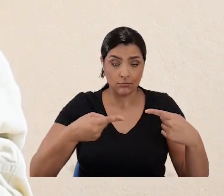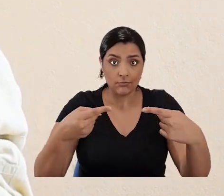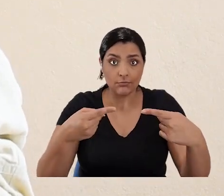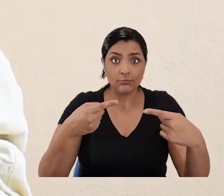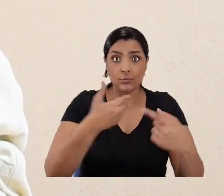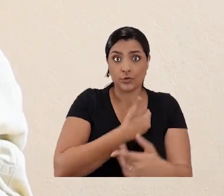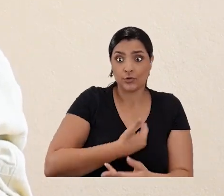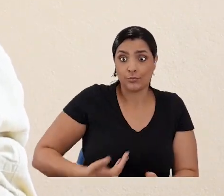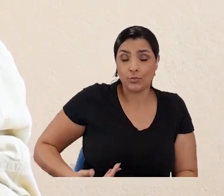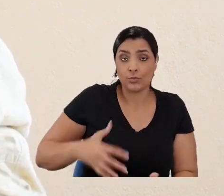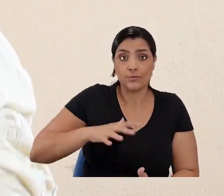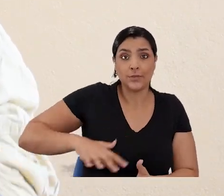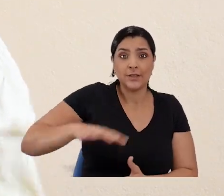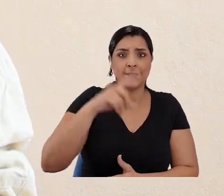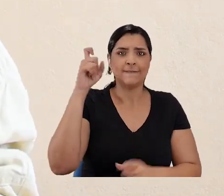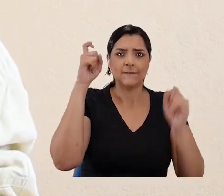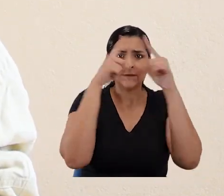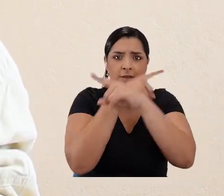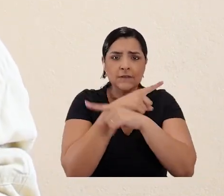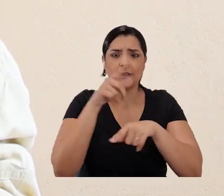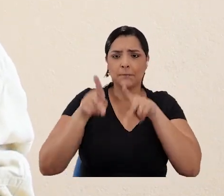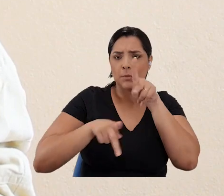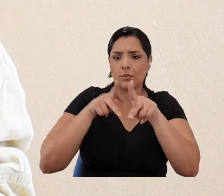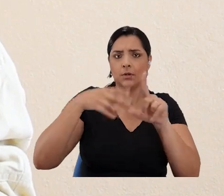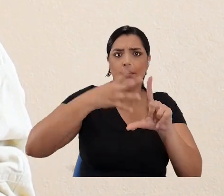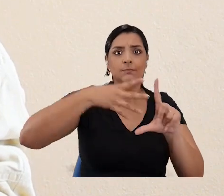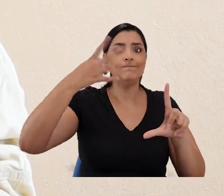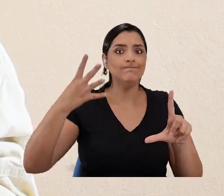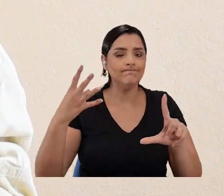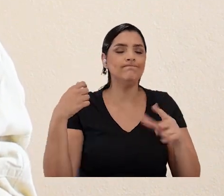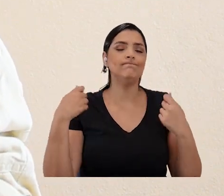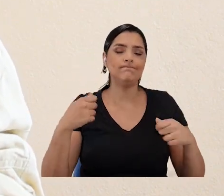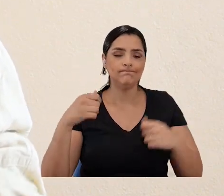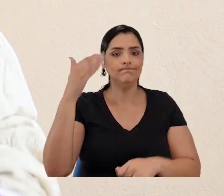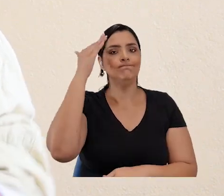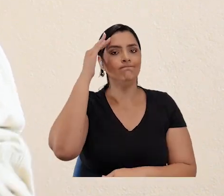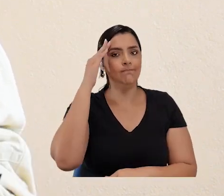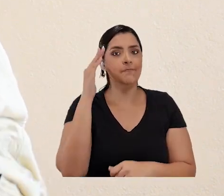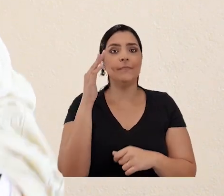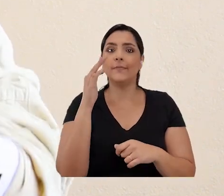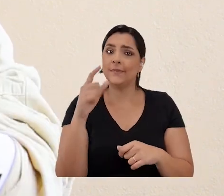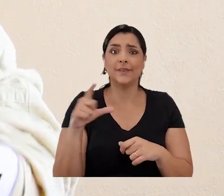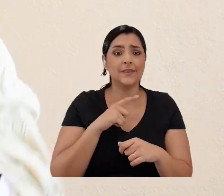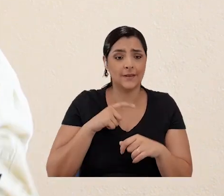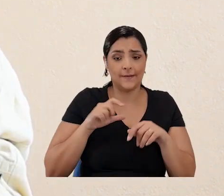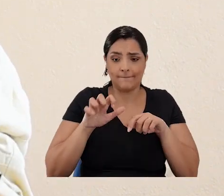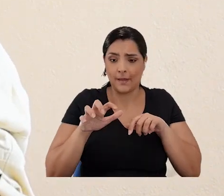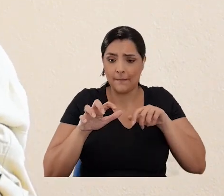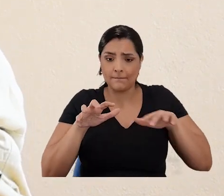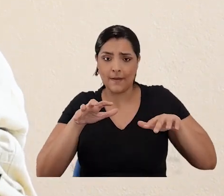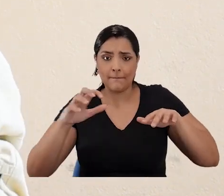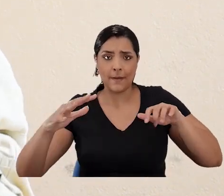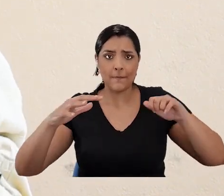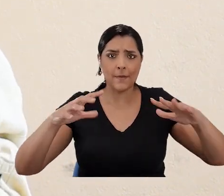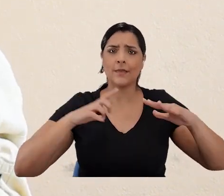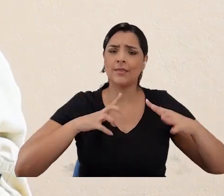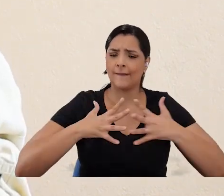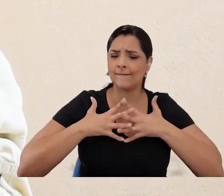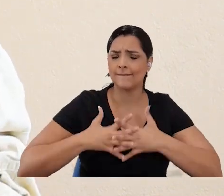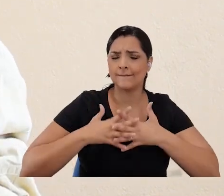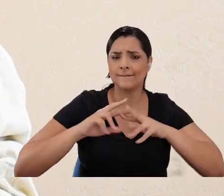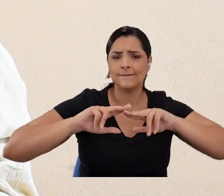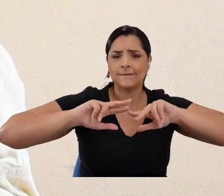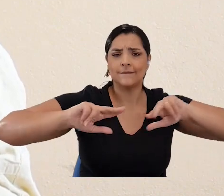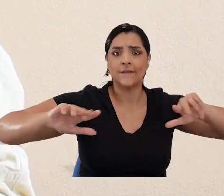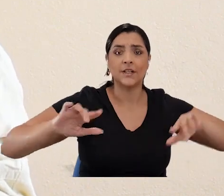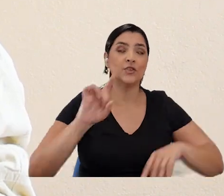política pública e as dificuldades da política pública para a população LGBT+, a gente tem entender que as coisas são um pouco mais ramificadas e complexificadas.